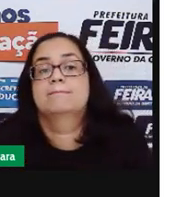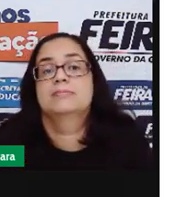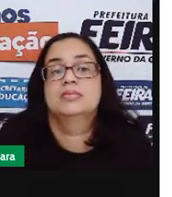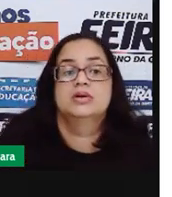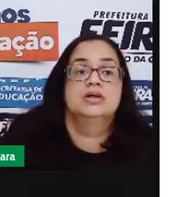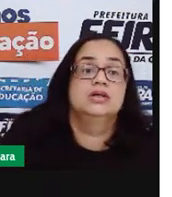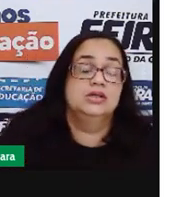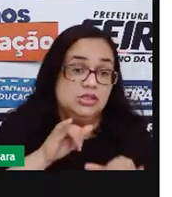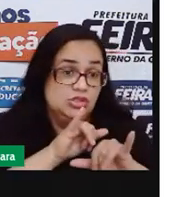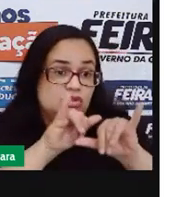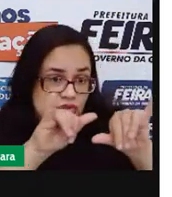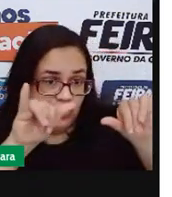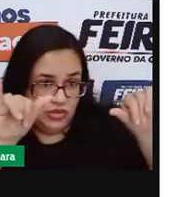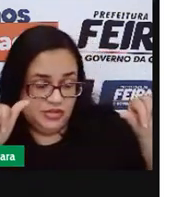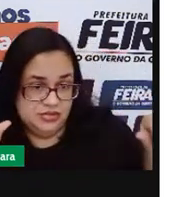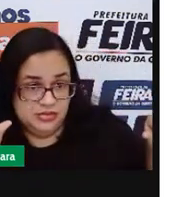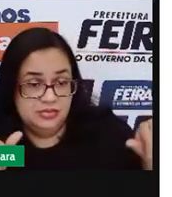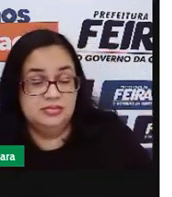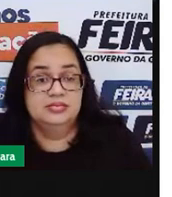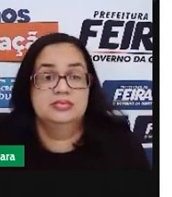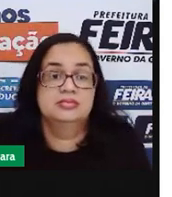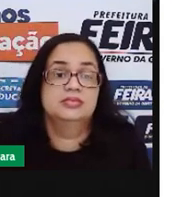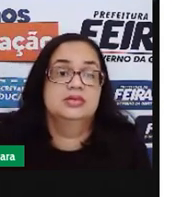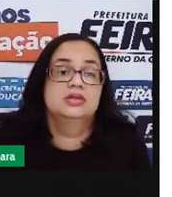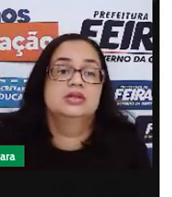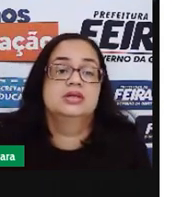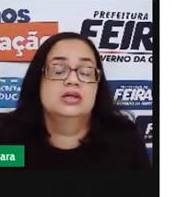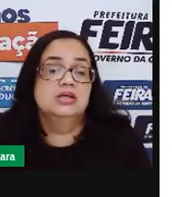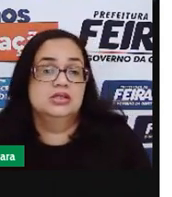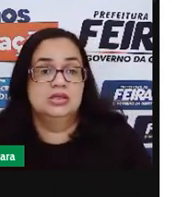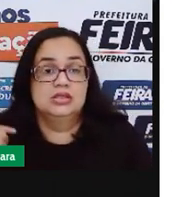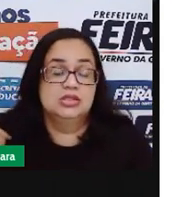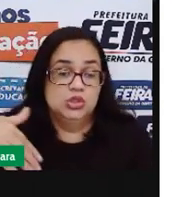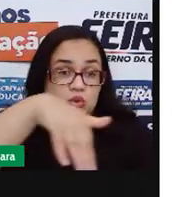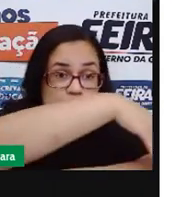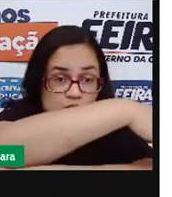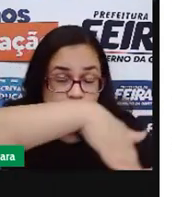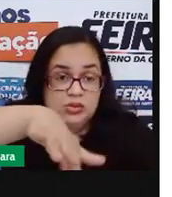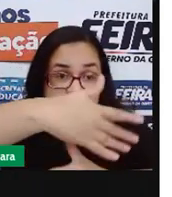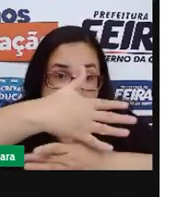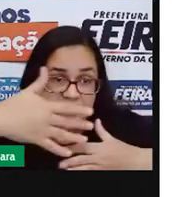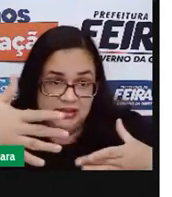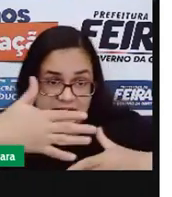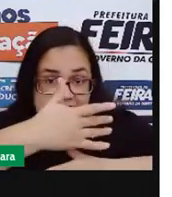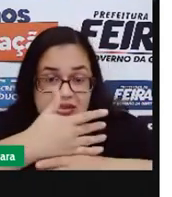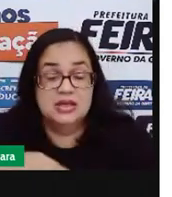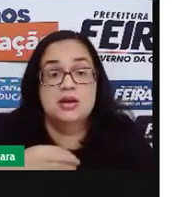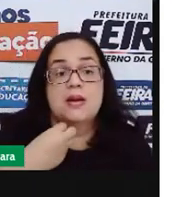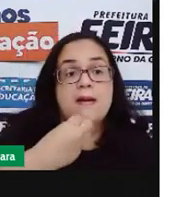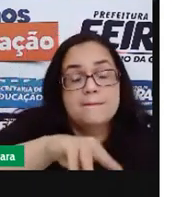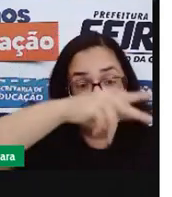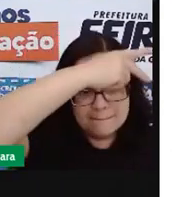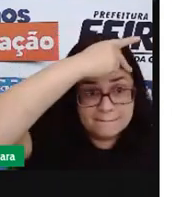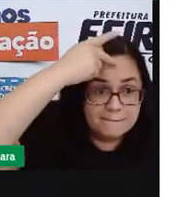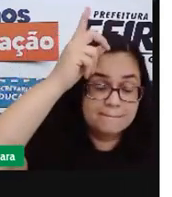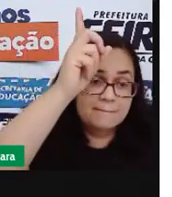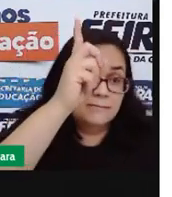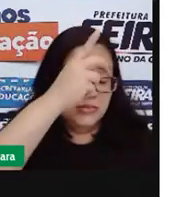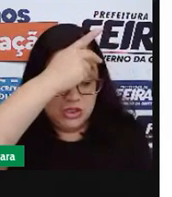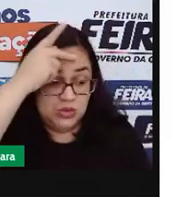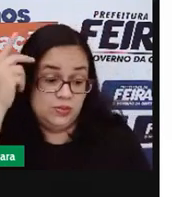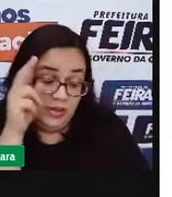e ao distribuí-lo nas ruas da cidade, empregando pessoalmente ao